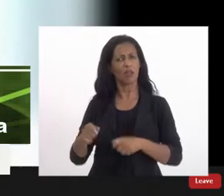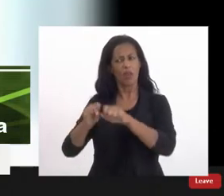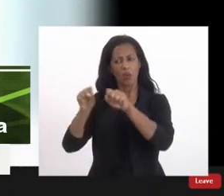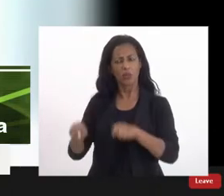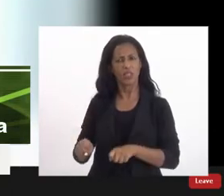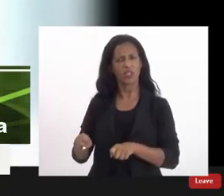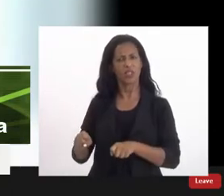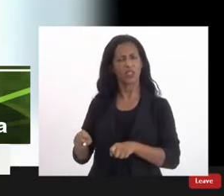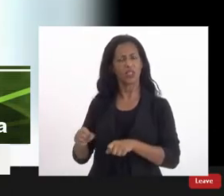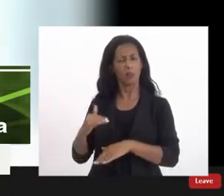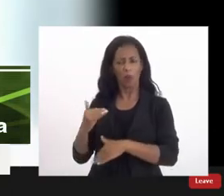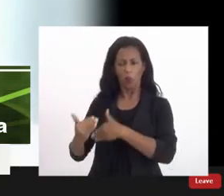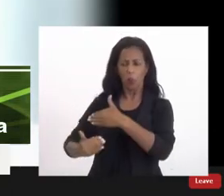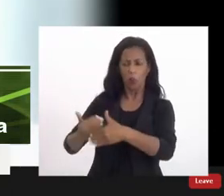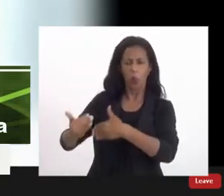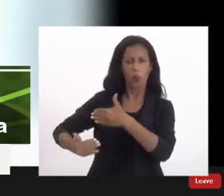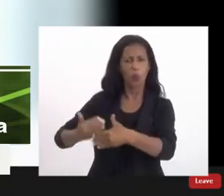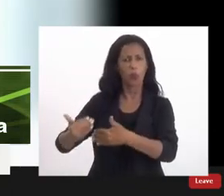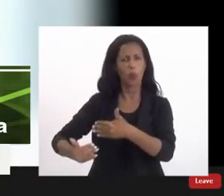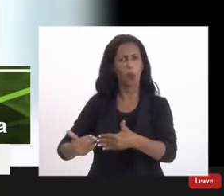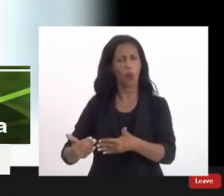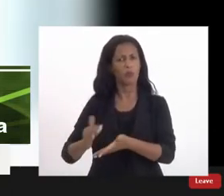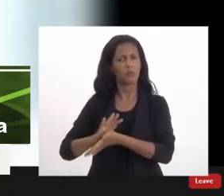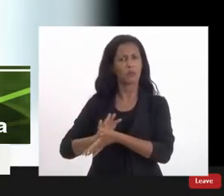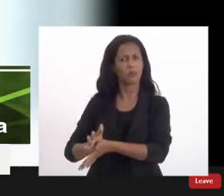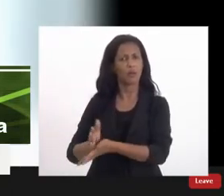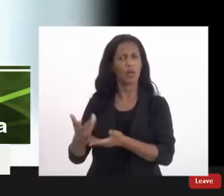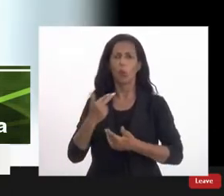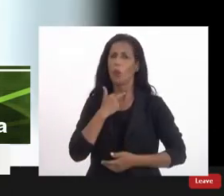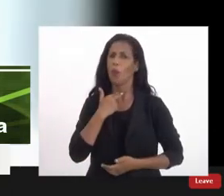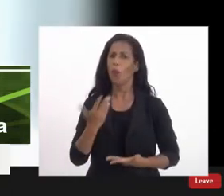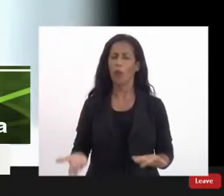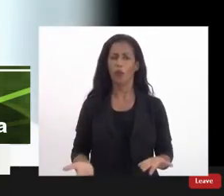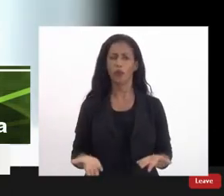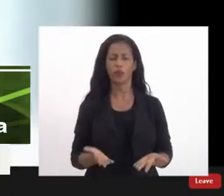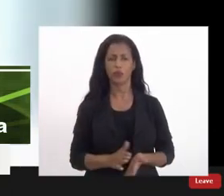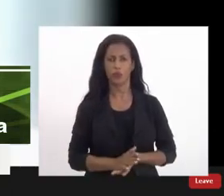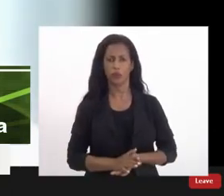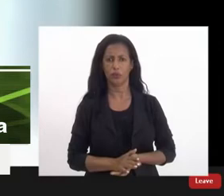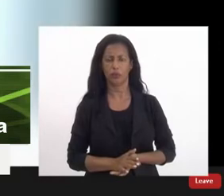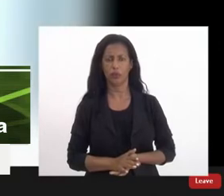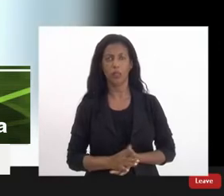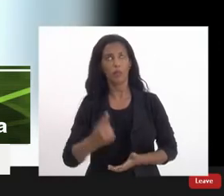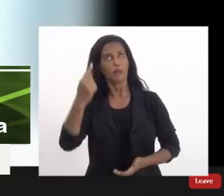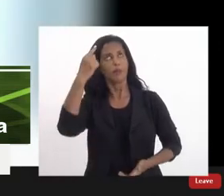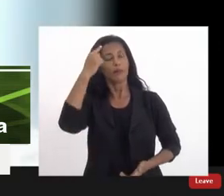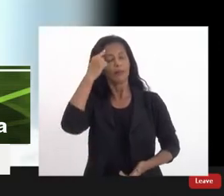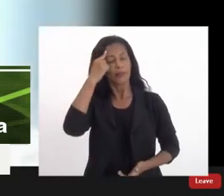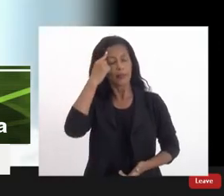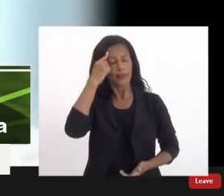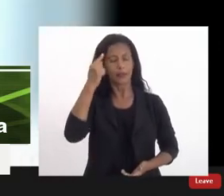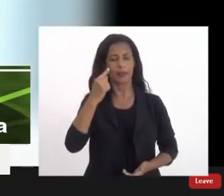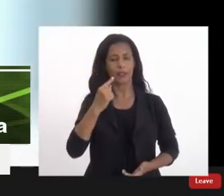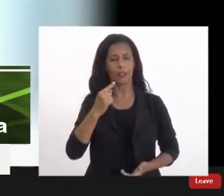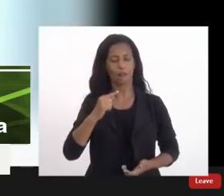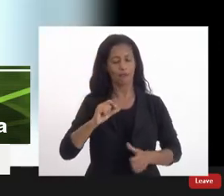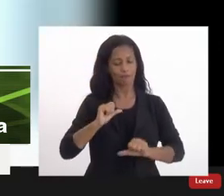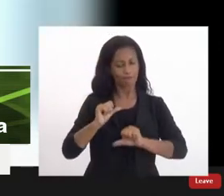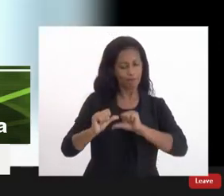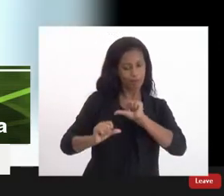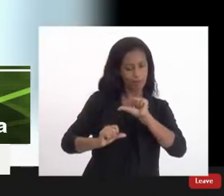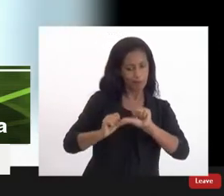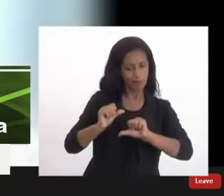processo é um processo sistemático de opressão e aí a gente pensando essa reversão